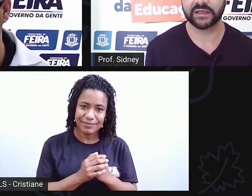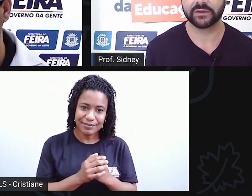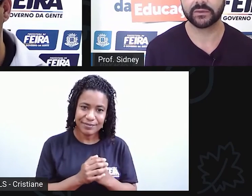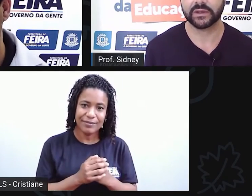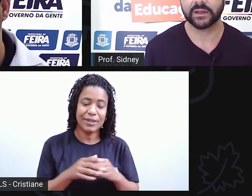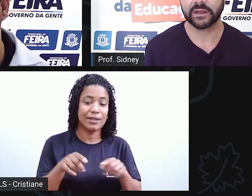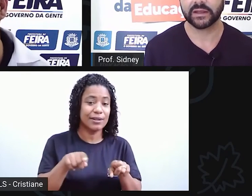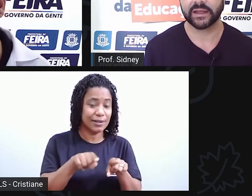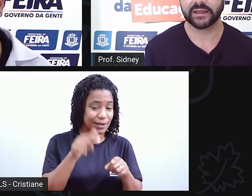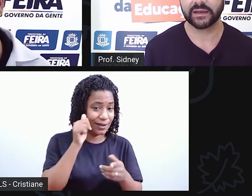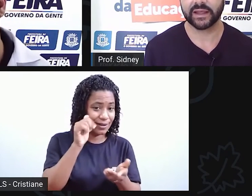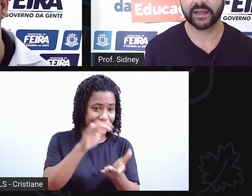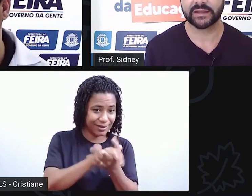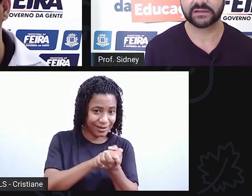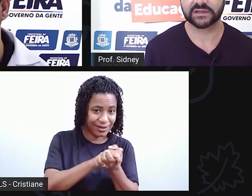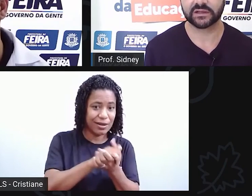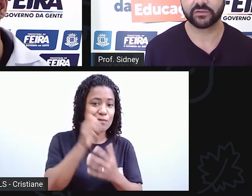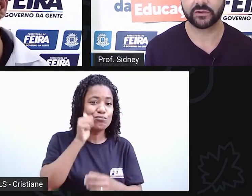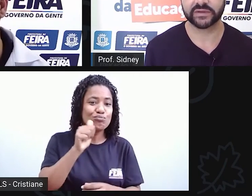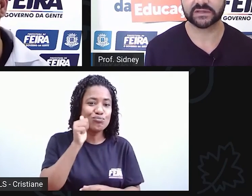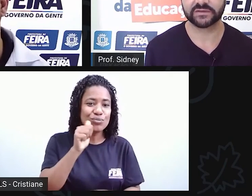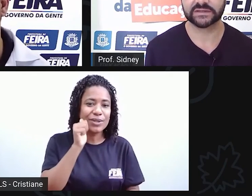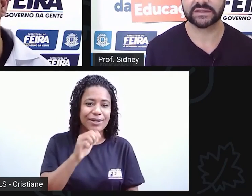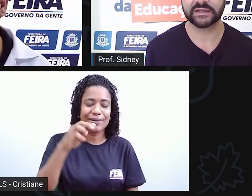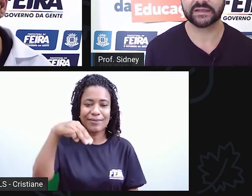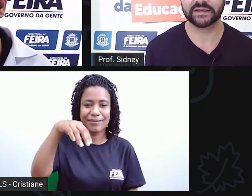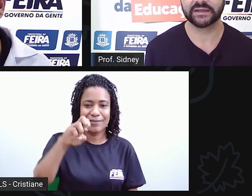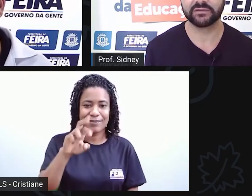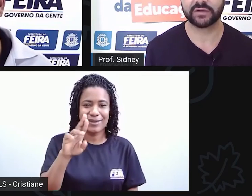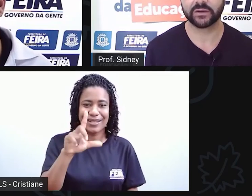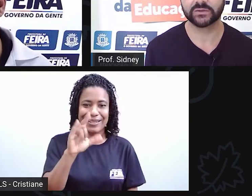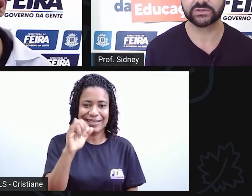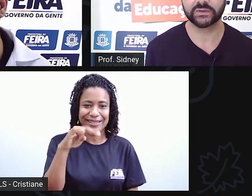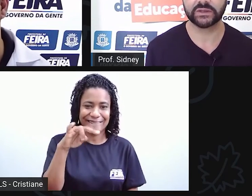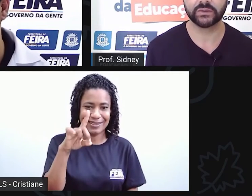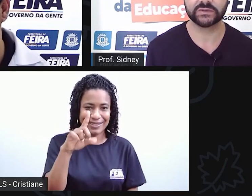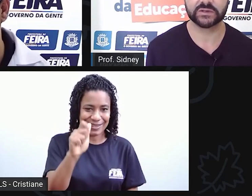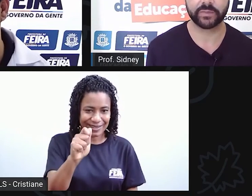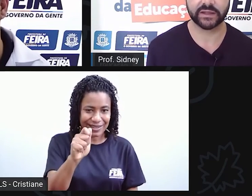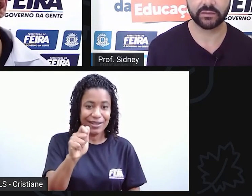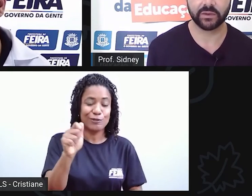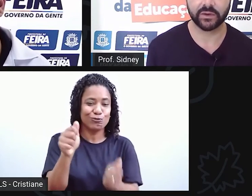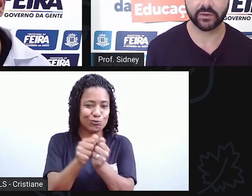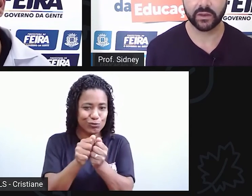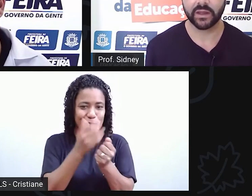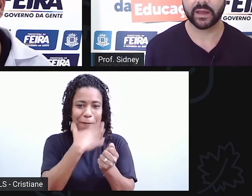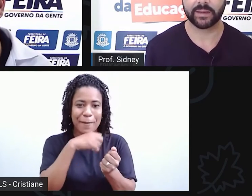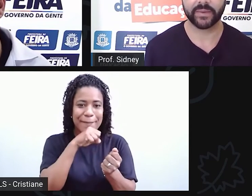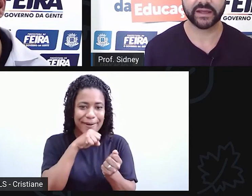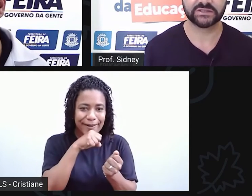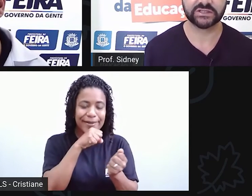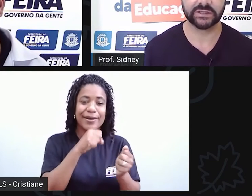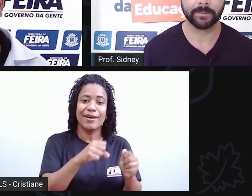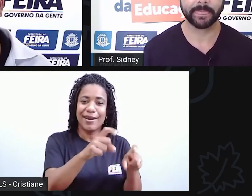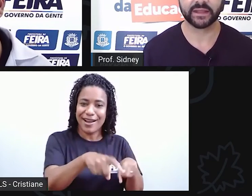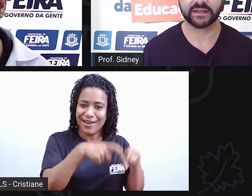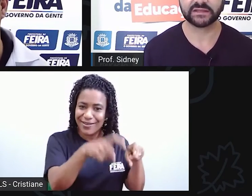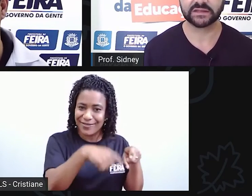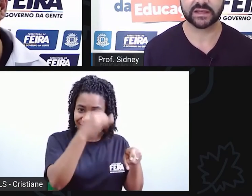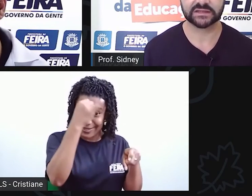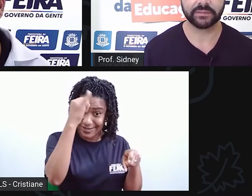fazendeiro, e aí ele herda, de certa forma, essas fazendas e vai construindo o seu patrimônio a partir